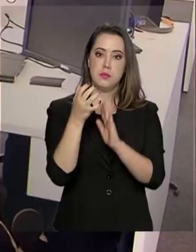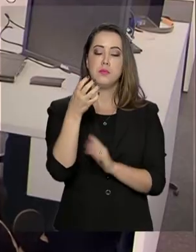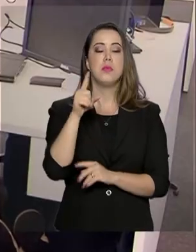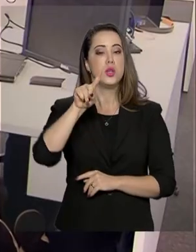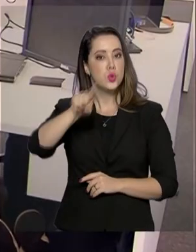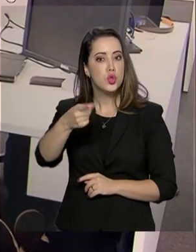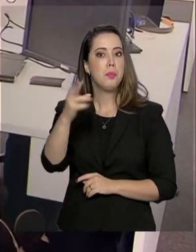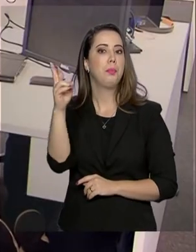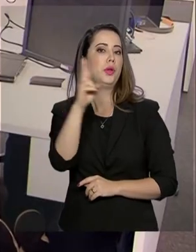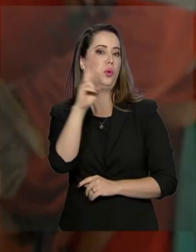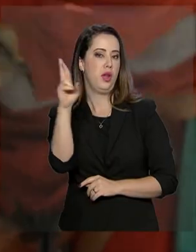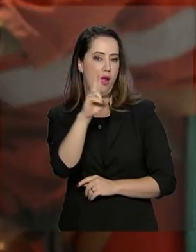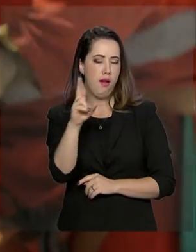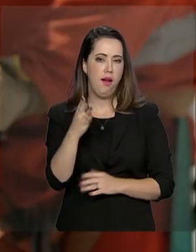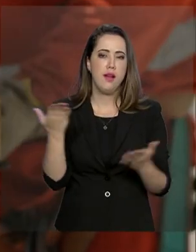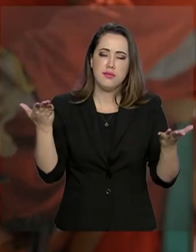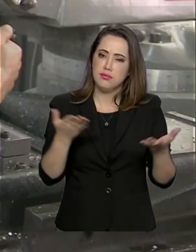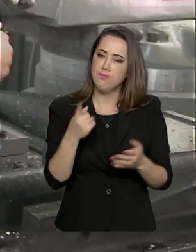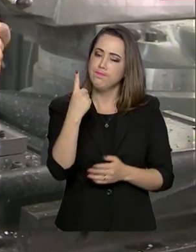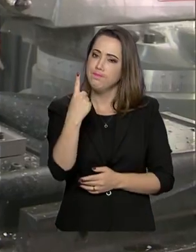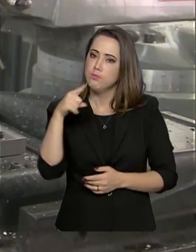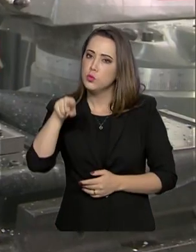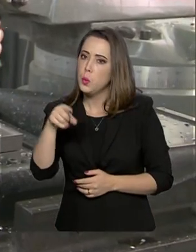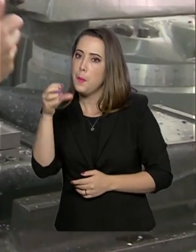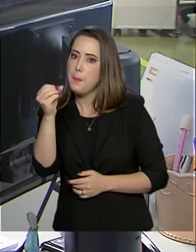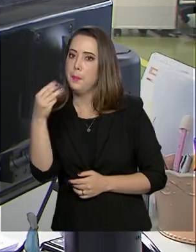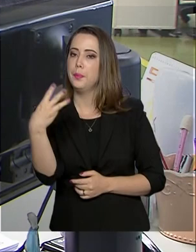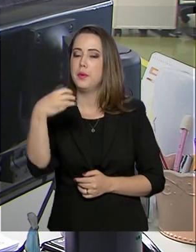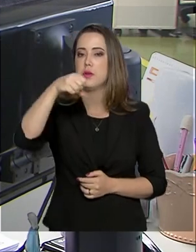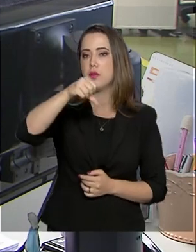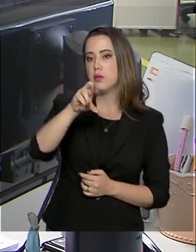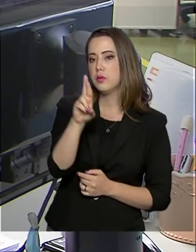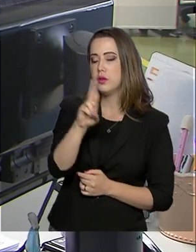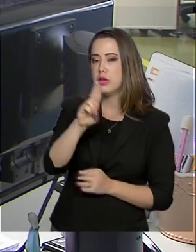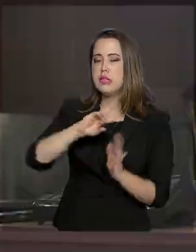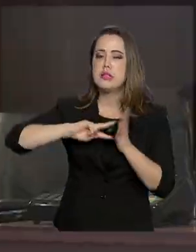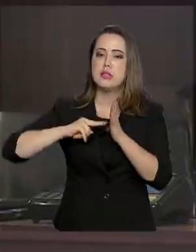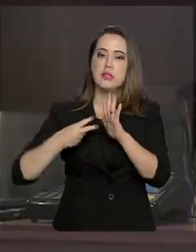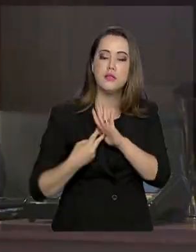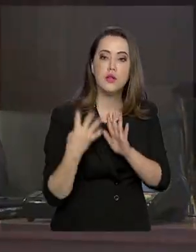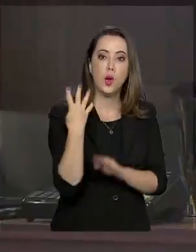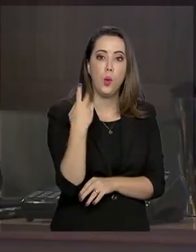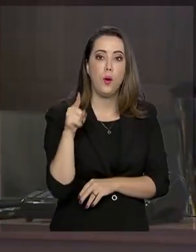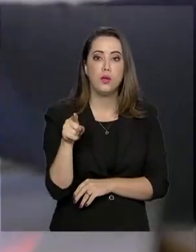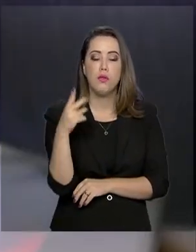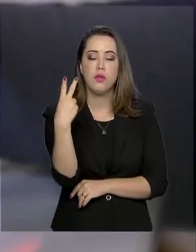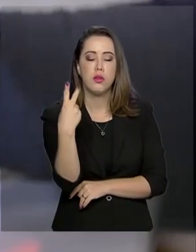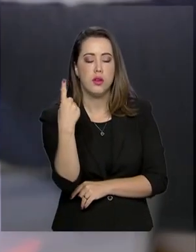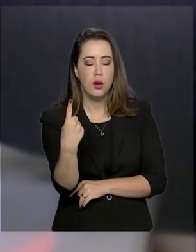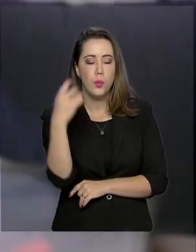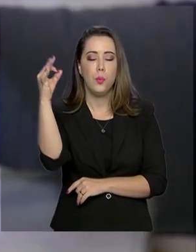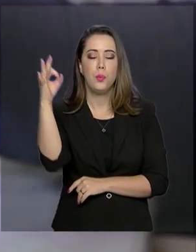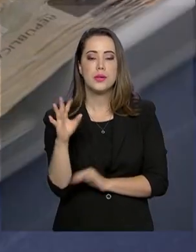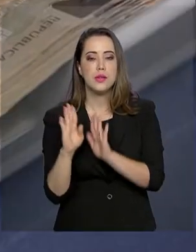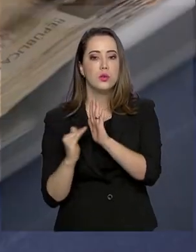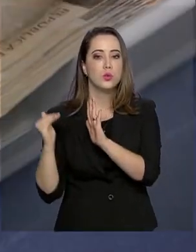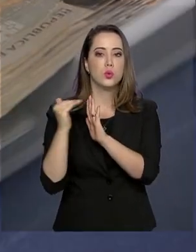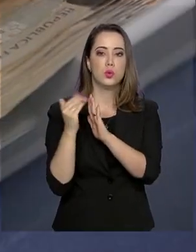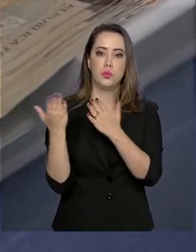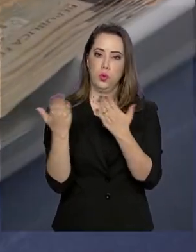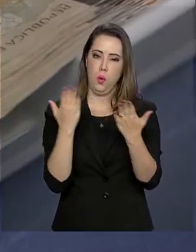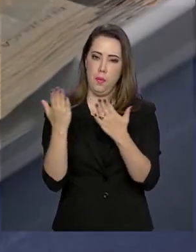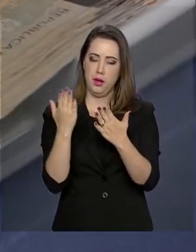O valor de R$ 1.039 representa um reajuste de 4,1% em relação ao mínimo